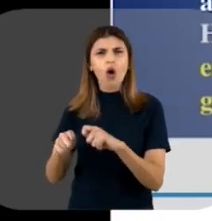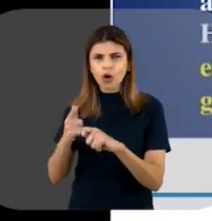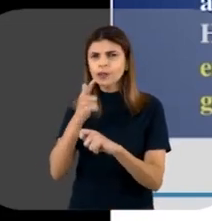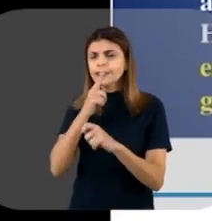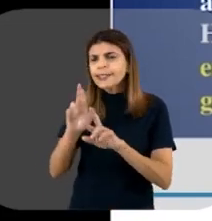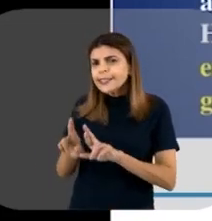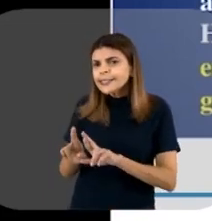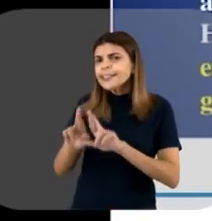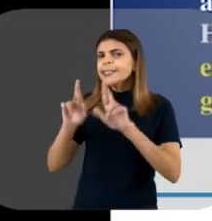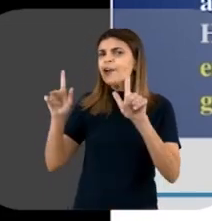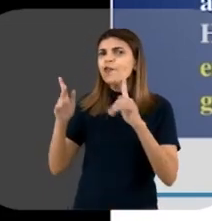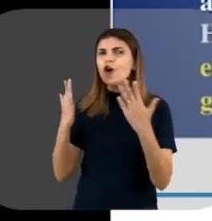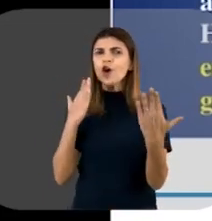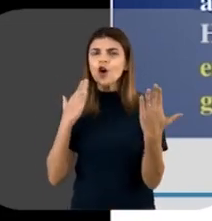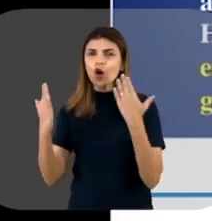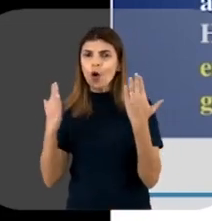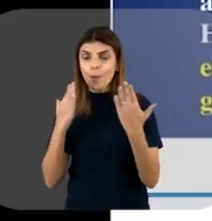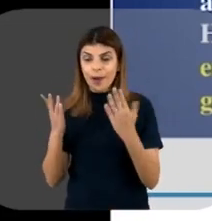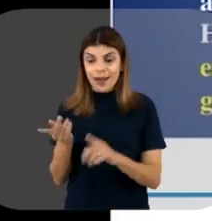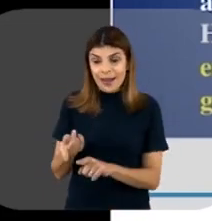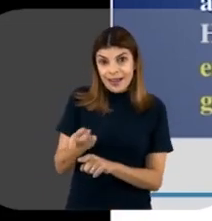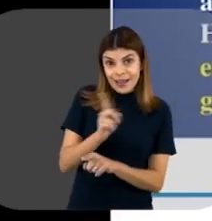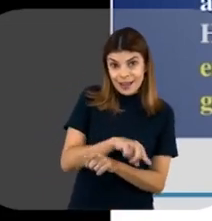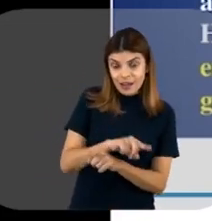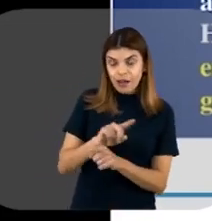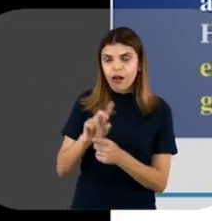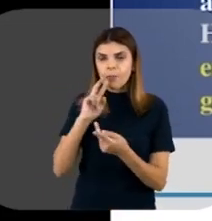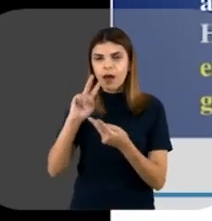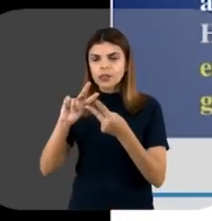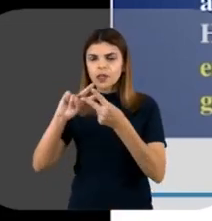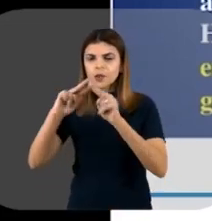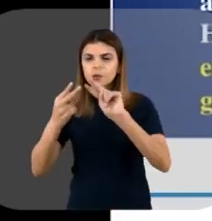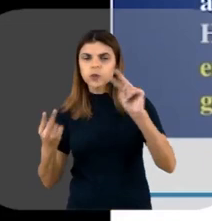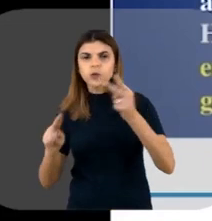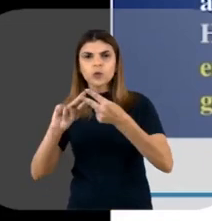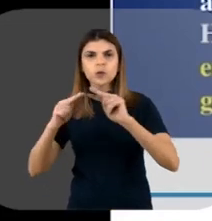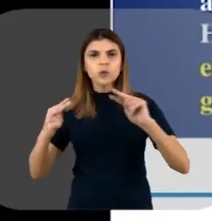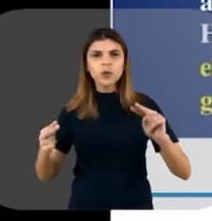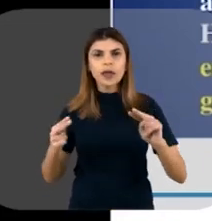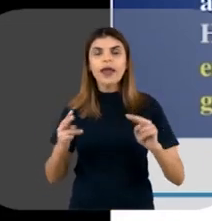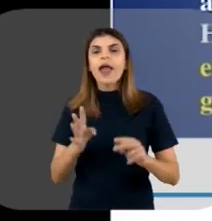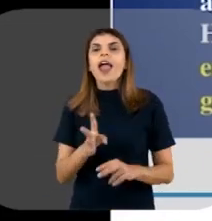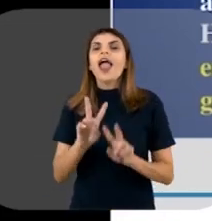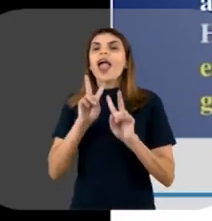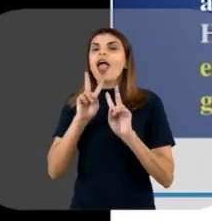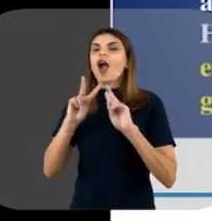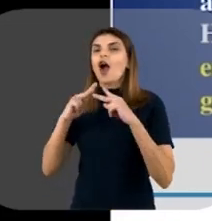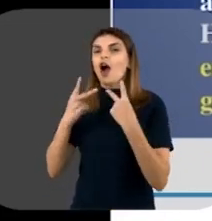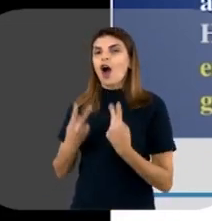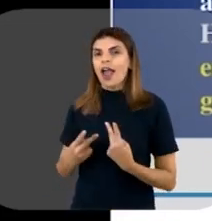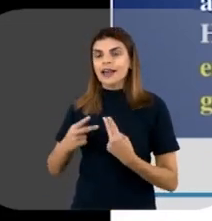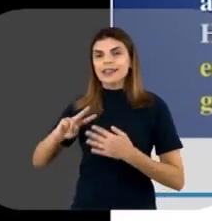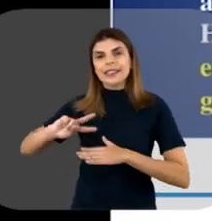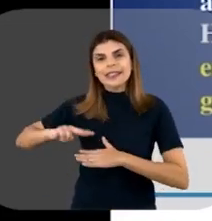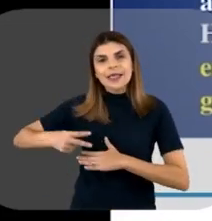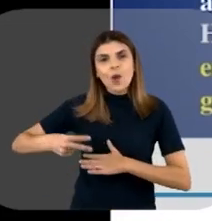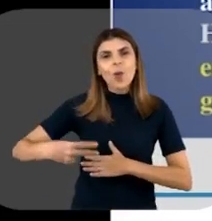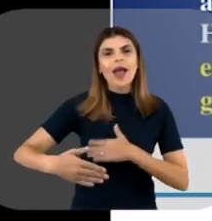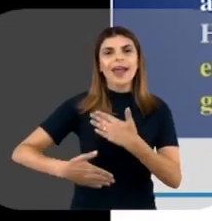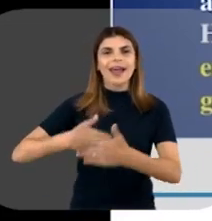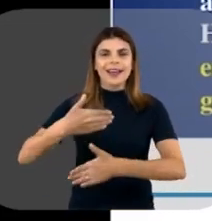elas são diferentes entre si e elas cortam, né? Ou melhor, elas reconhecem sequências